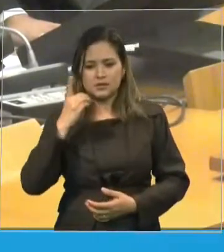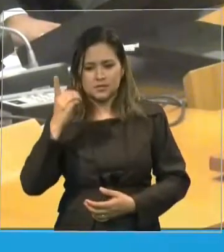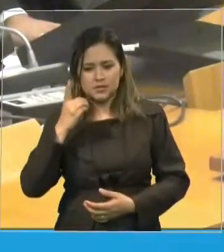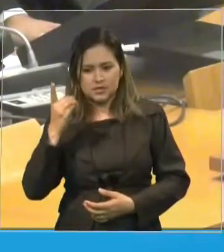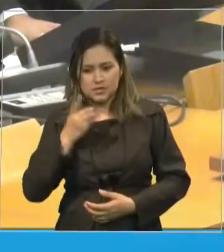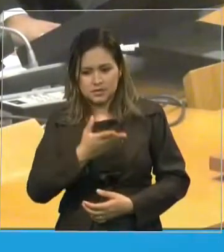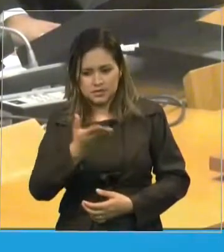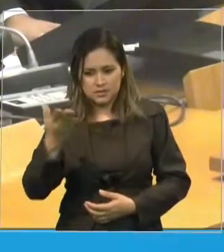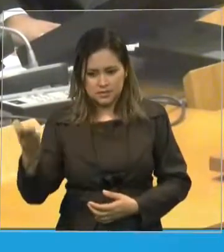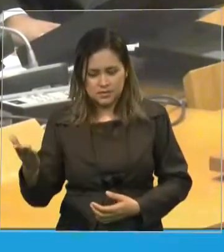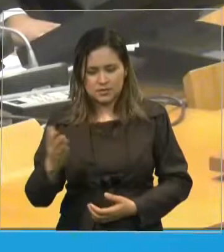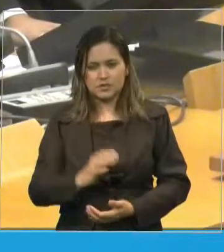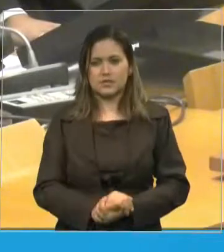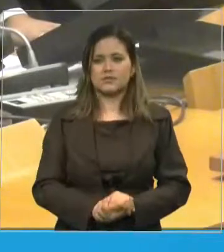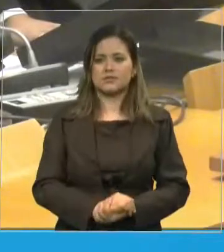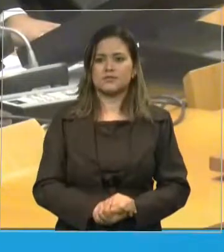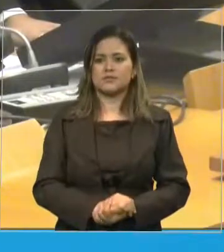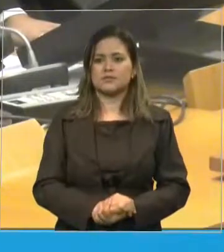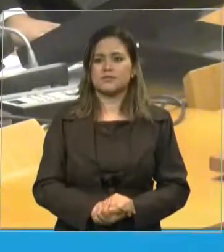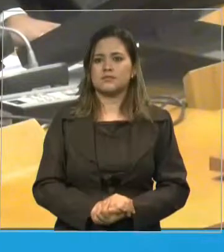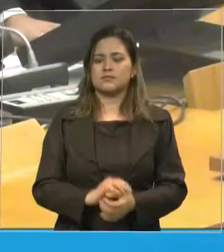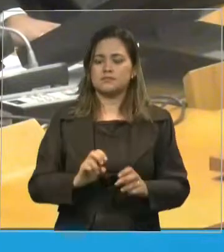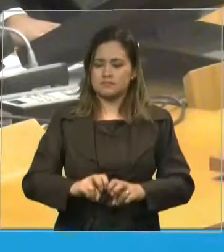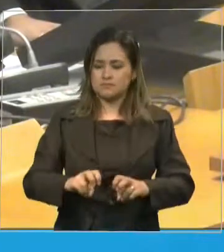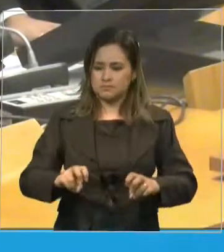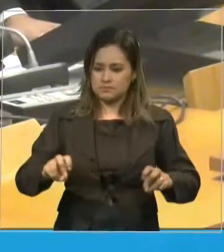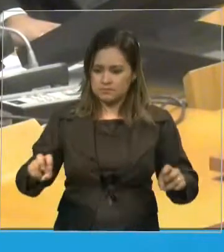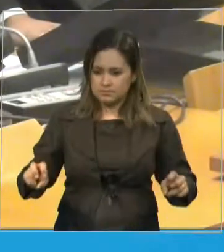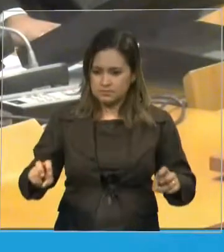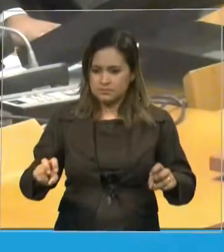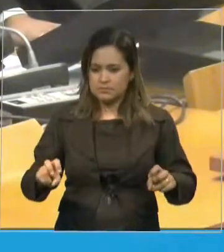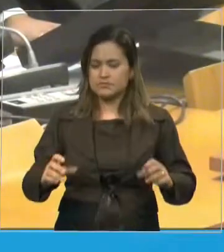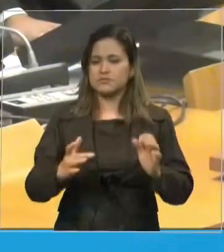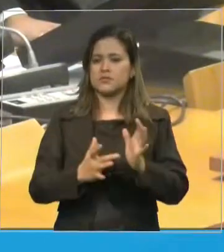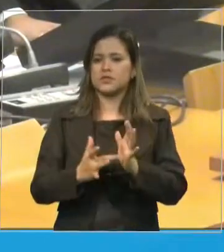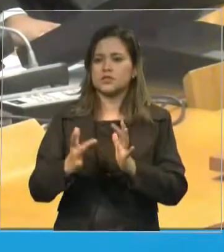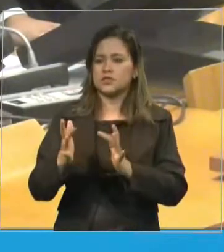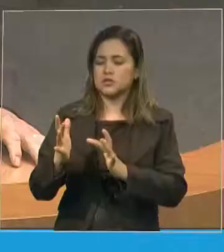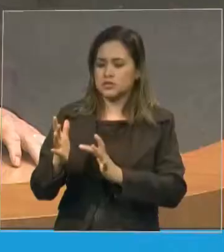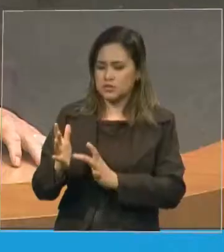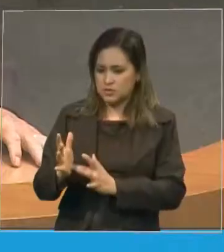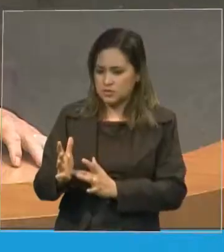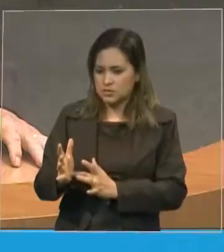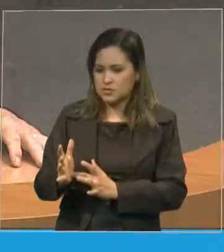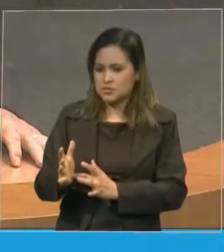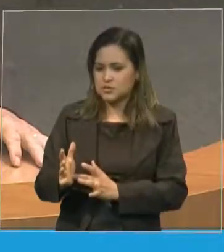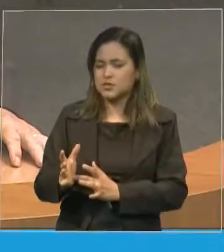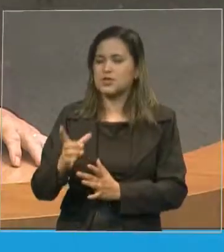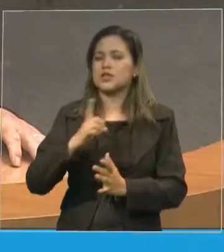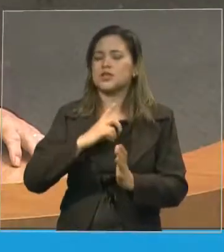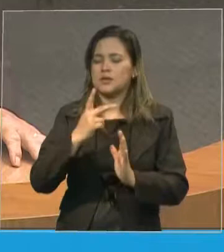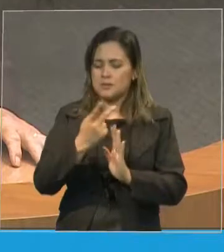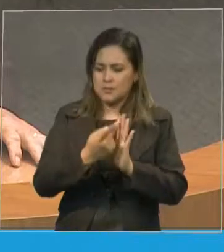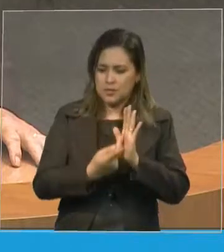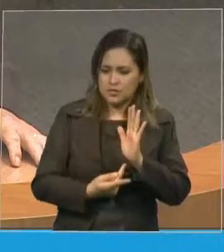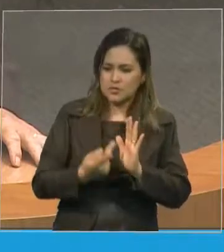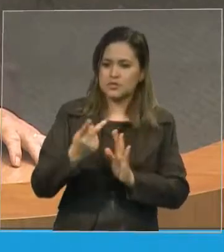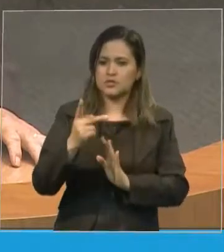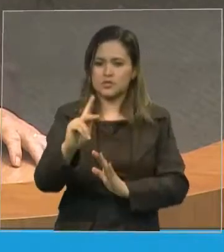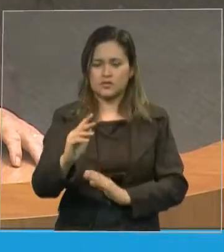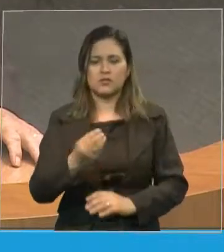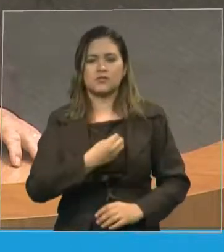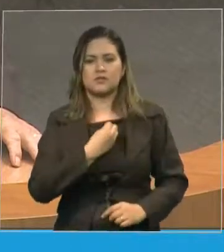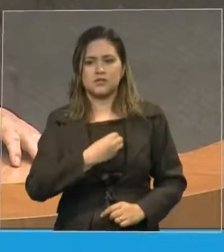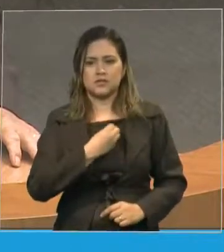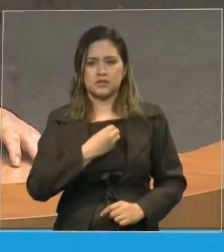deputados aos que compõem a mesa Jesus ainda tem um projeto nas suas vidas ele